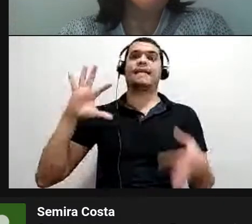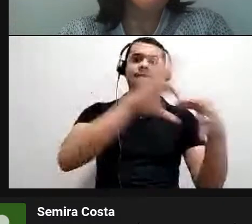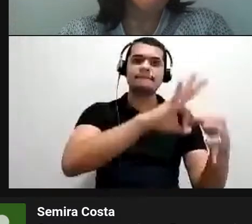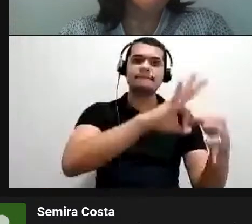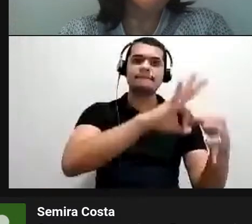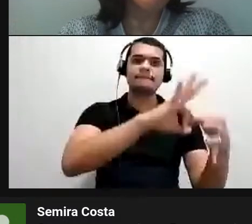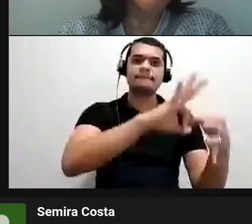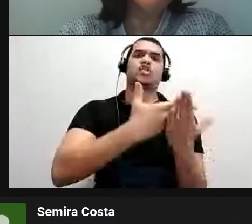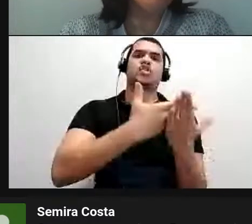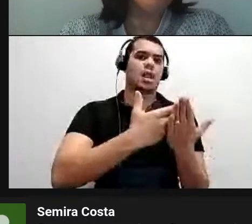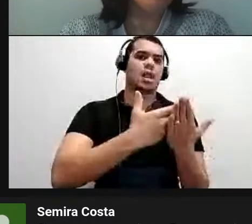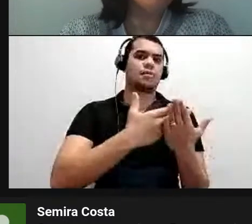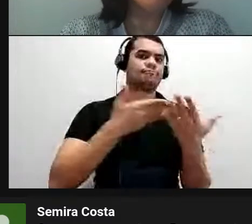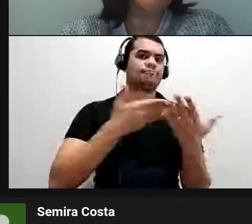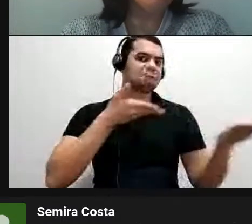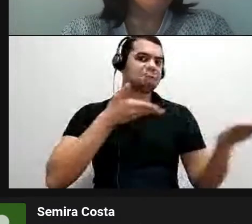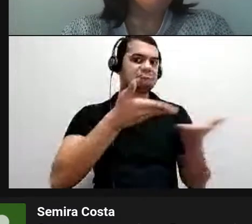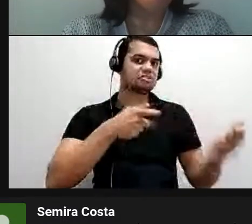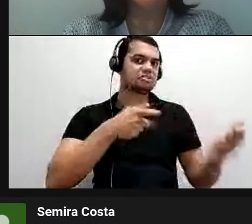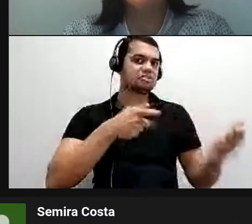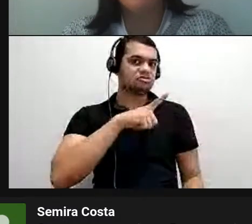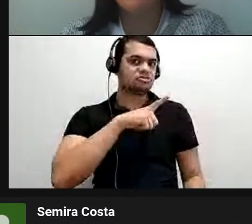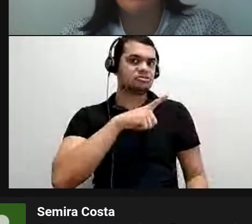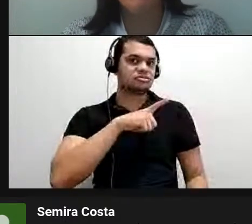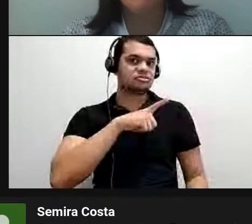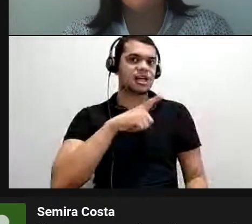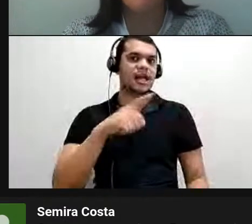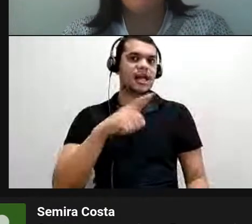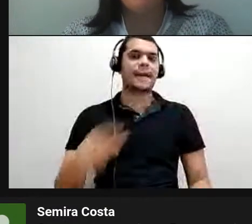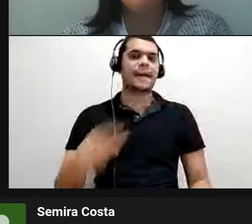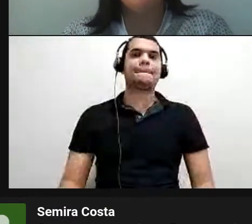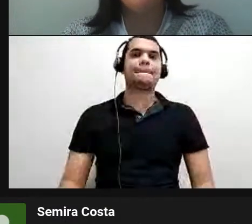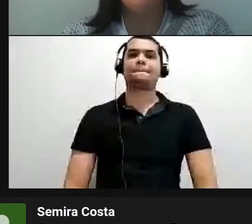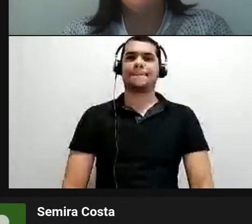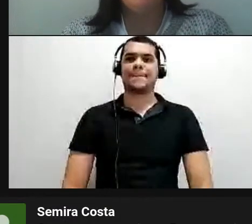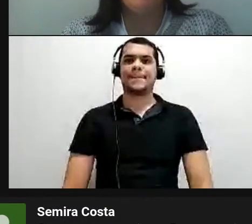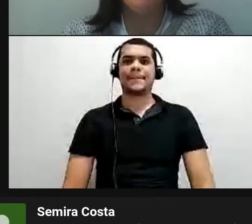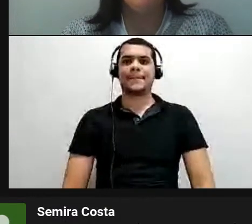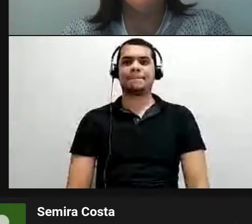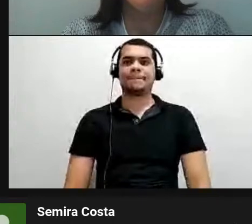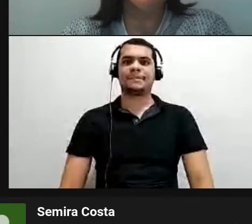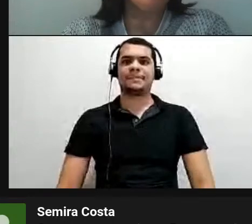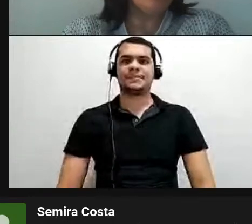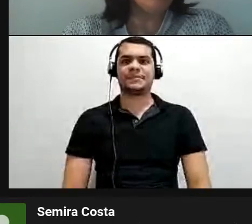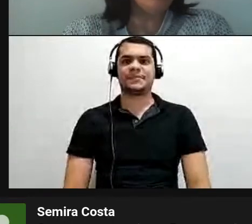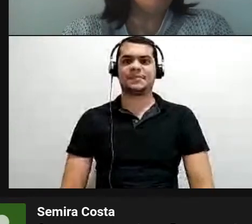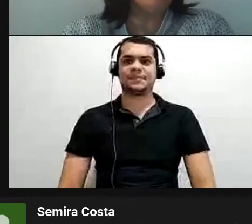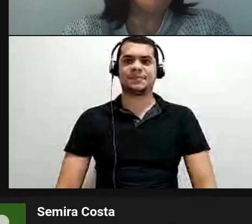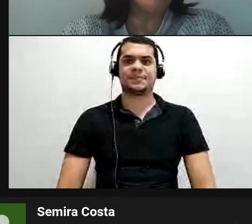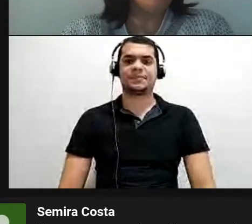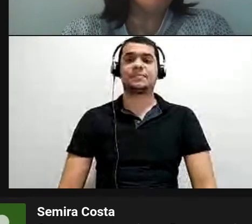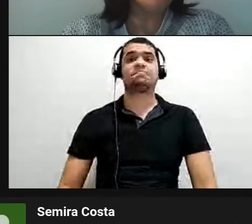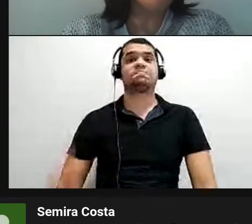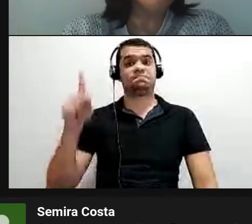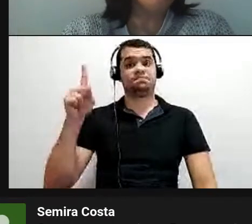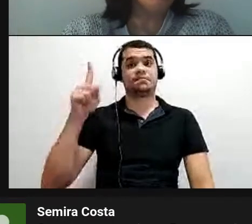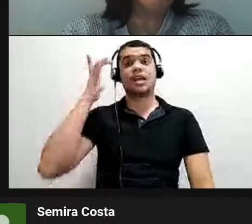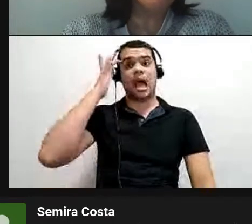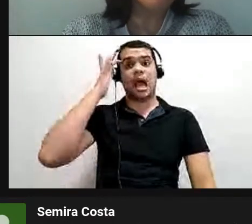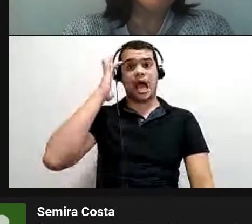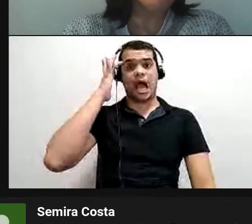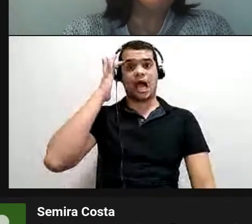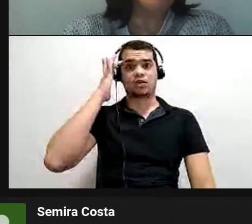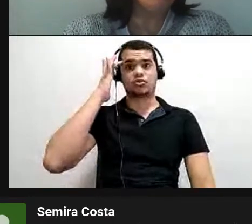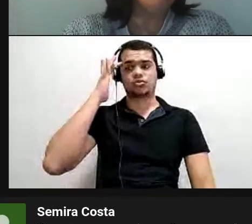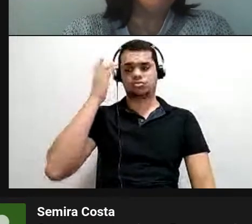Eu acho que muitas vezes a relação que a universidade tem com a escola é a relação que